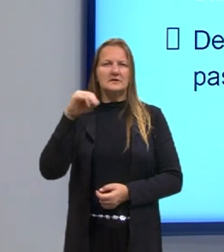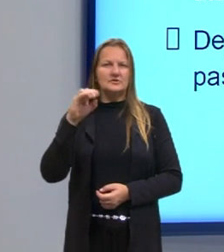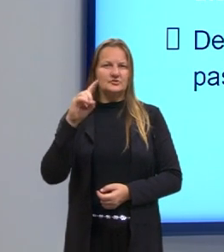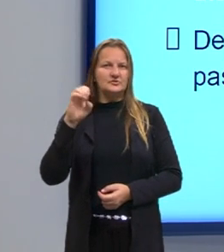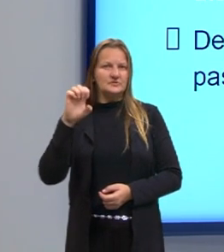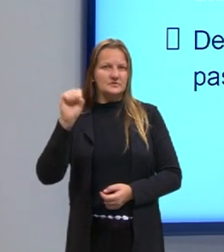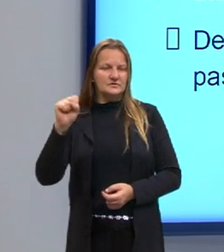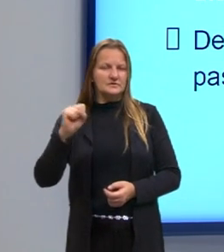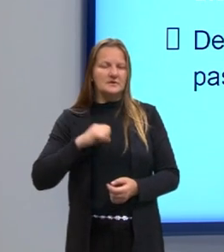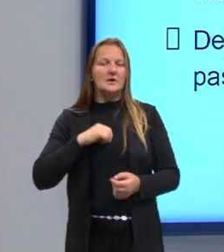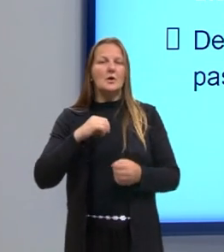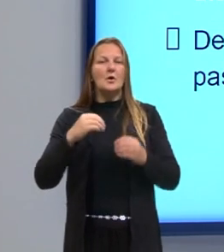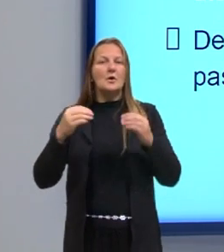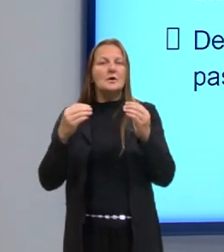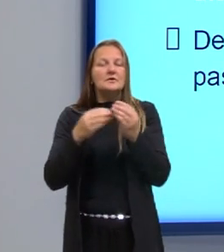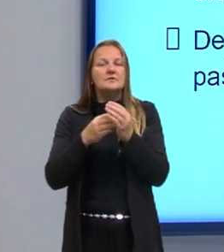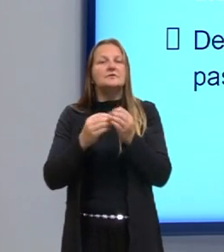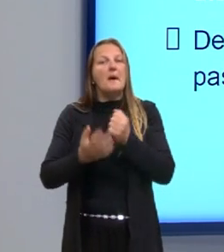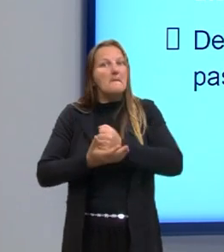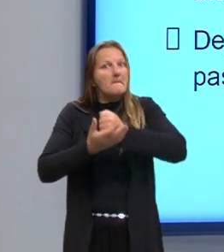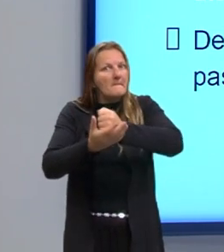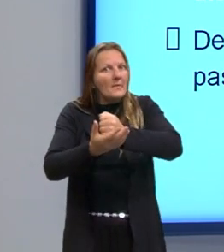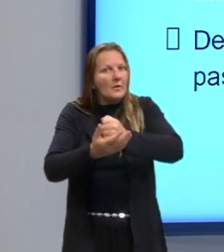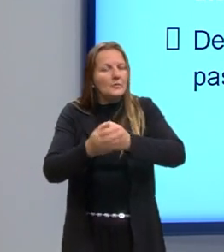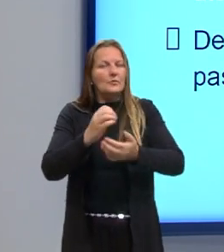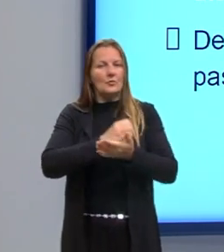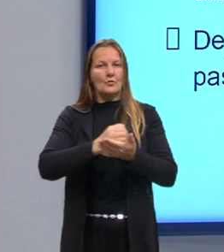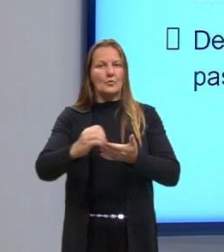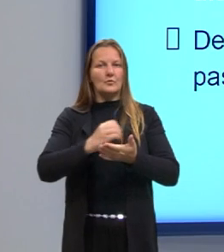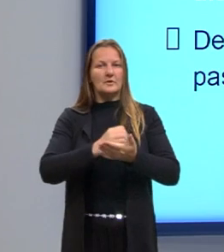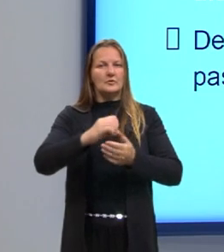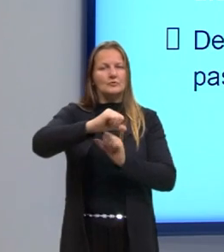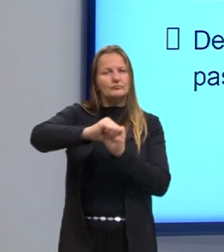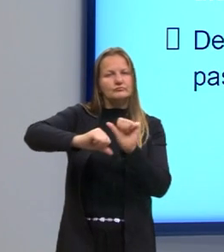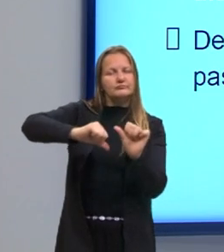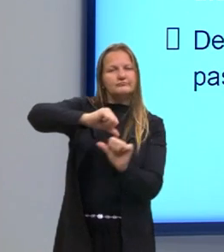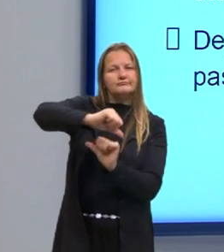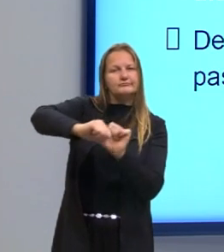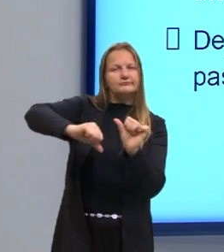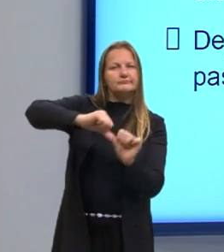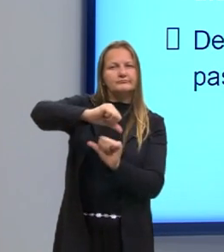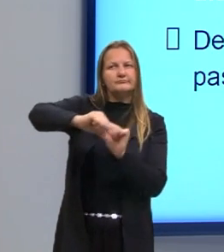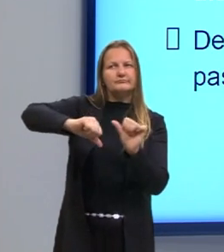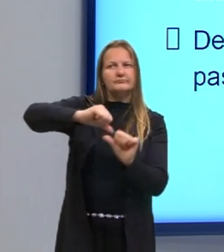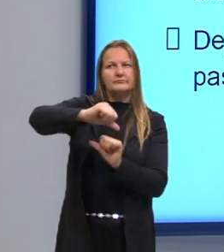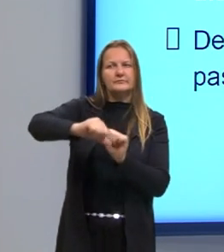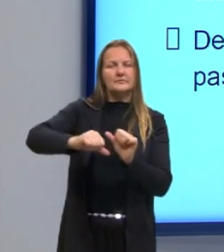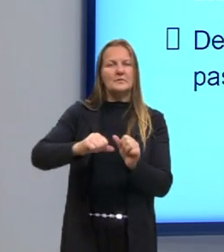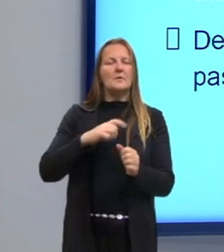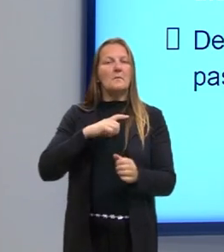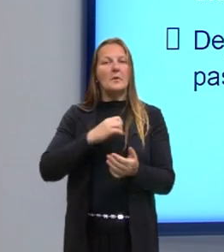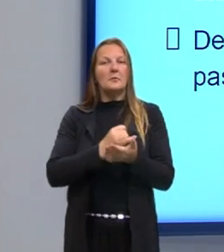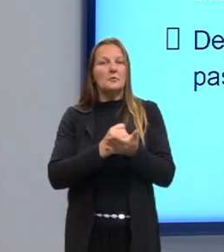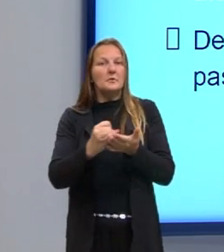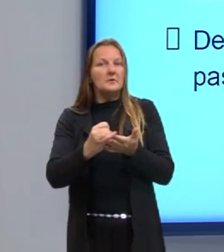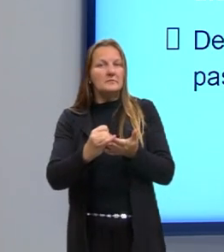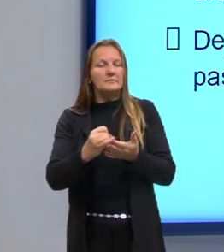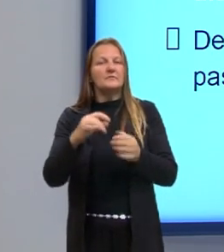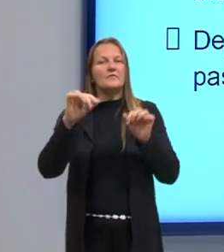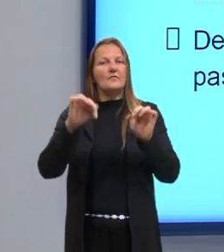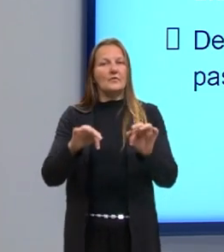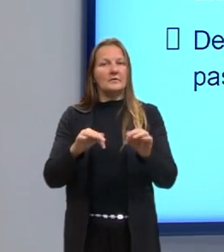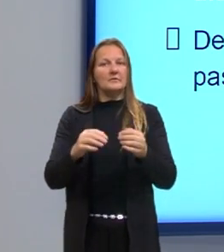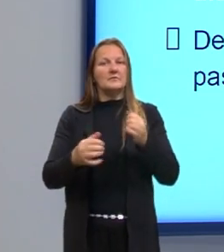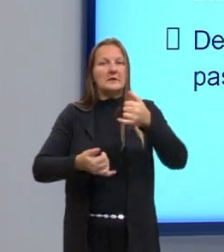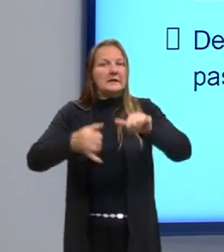passagem do fósforo orgânico para o estado inorgânico, certo? Então,